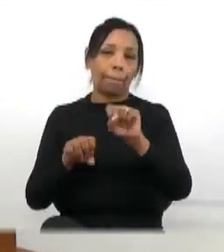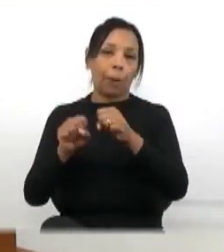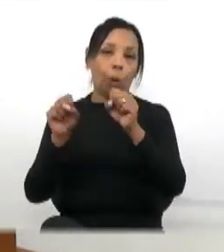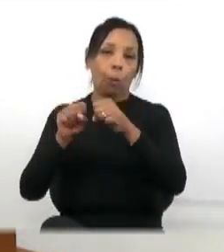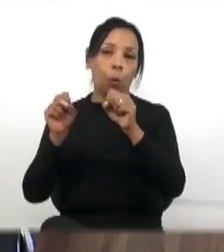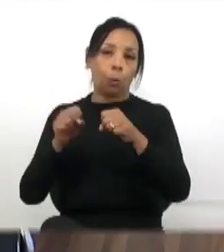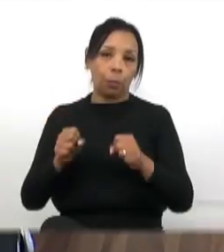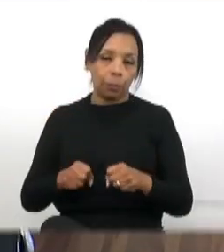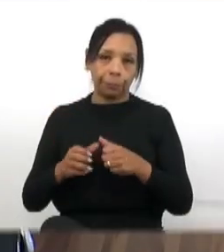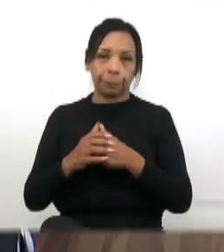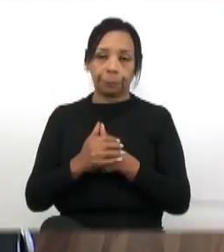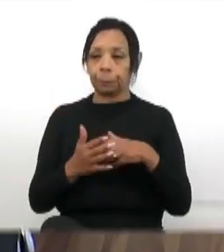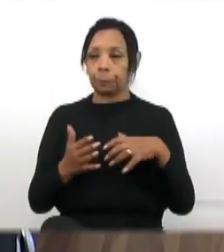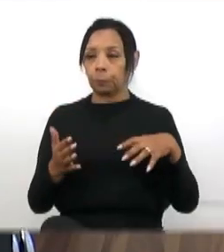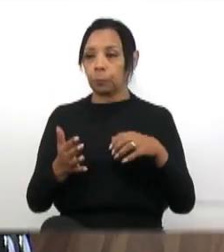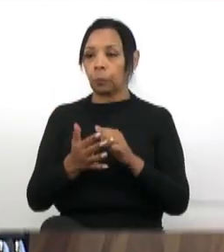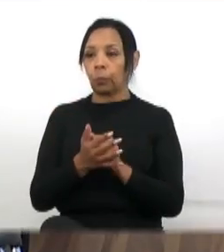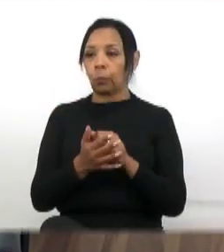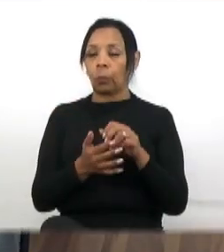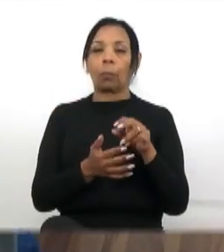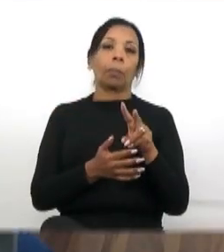Próximo inscrito, vereador Miquel Lopes.